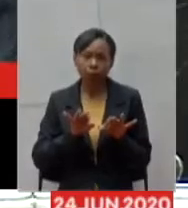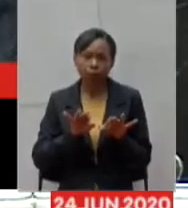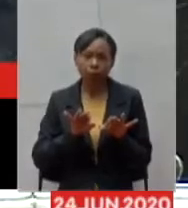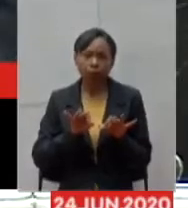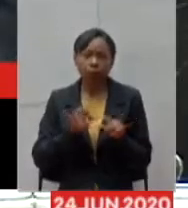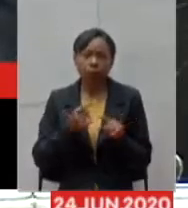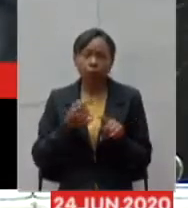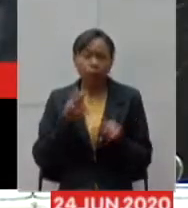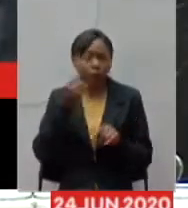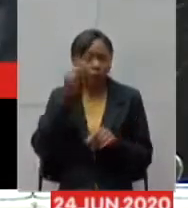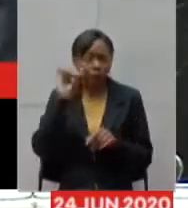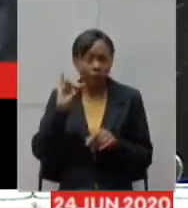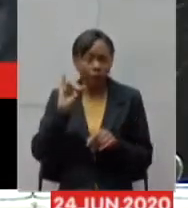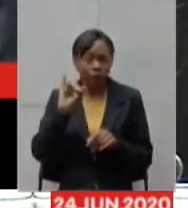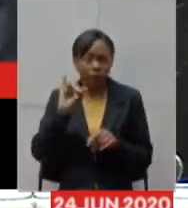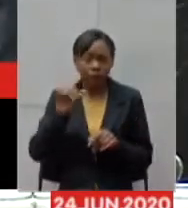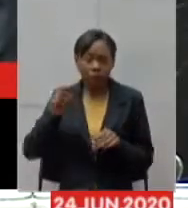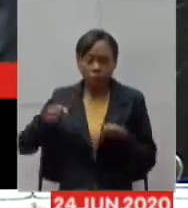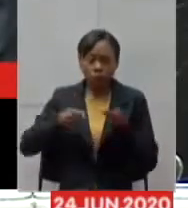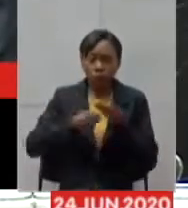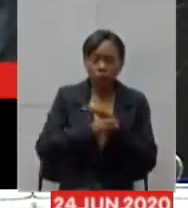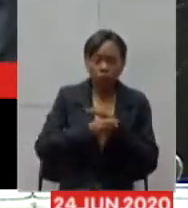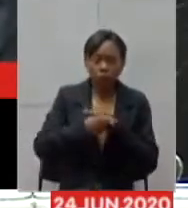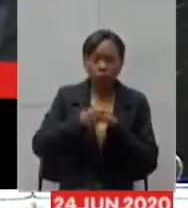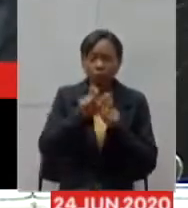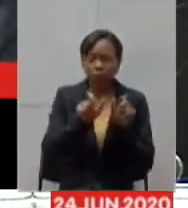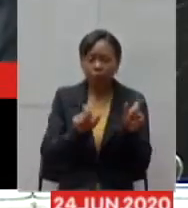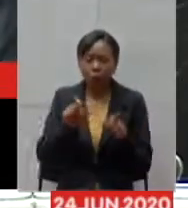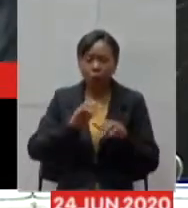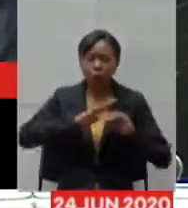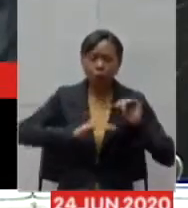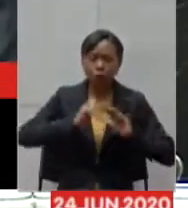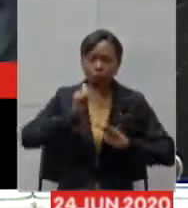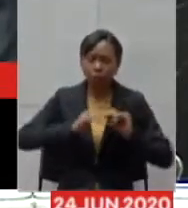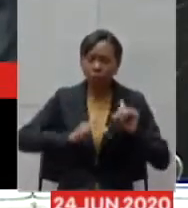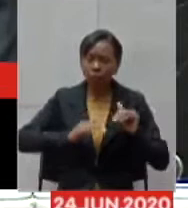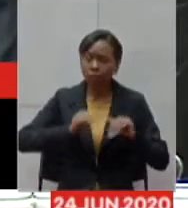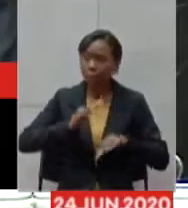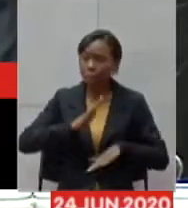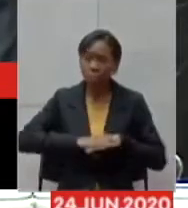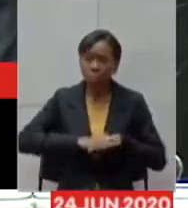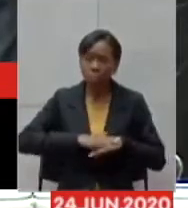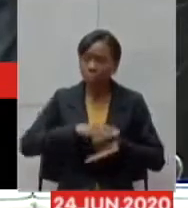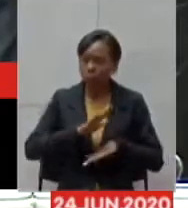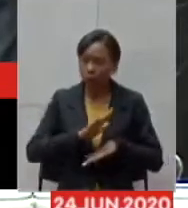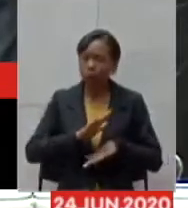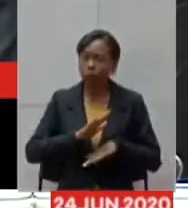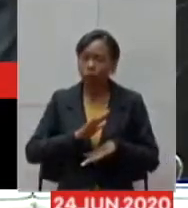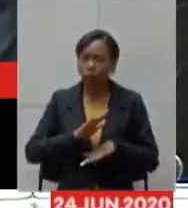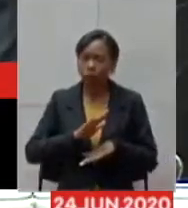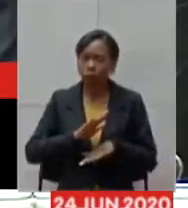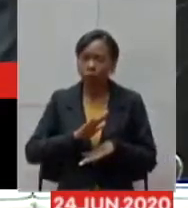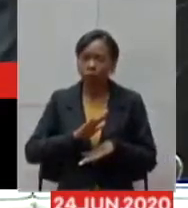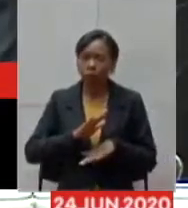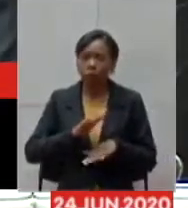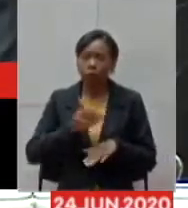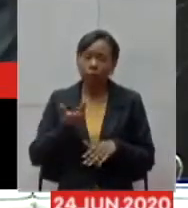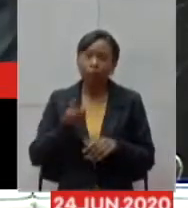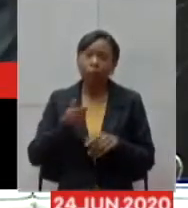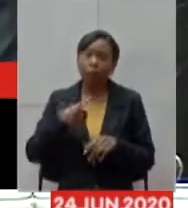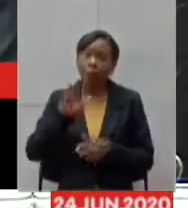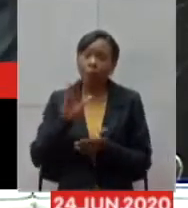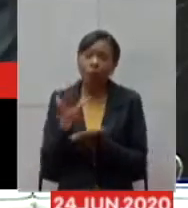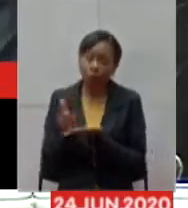para o BI e nós devemos trazer mais dados referentes à ocupação